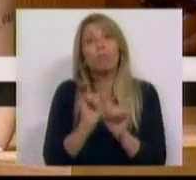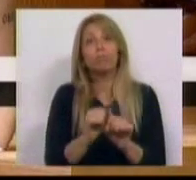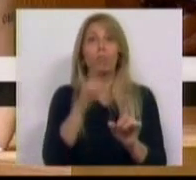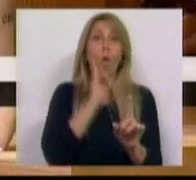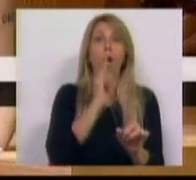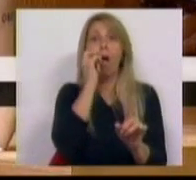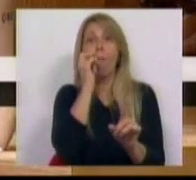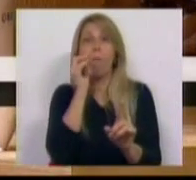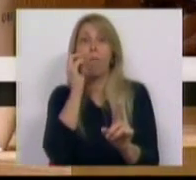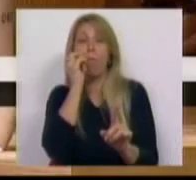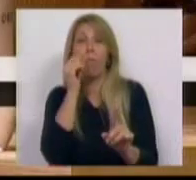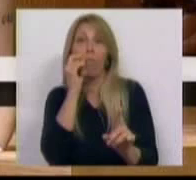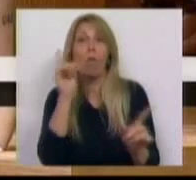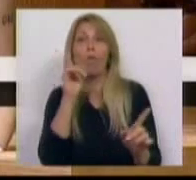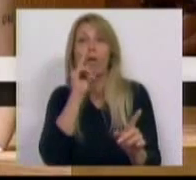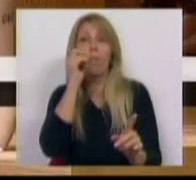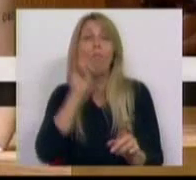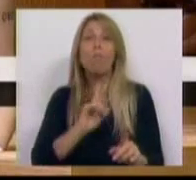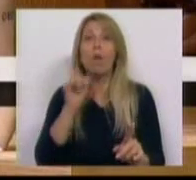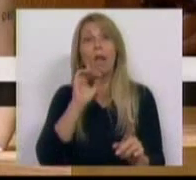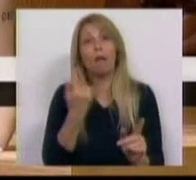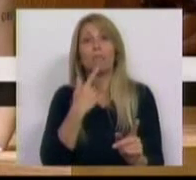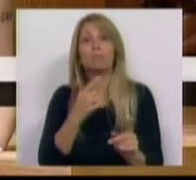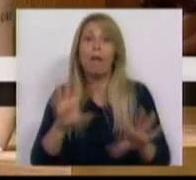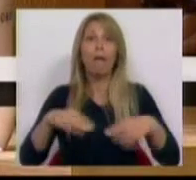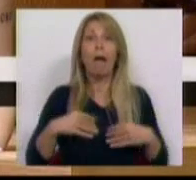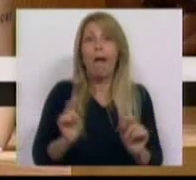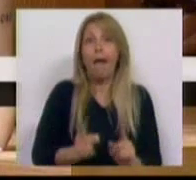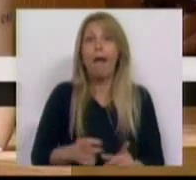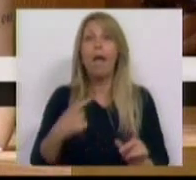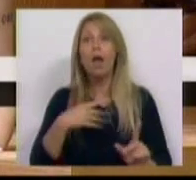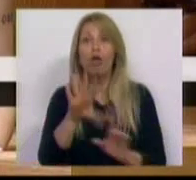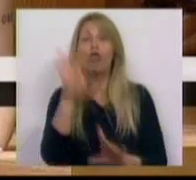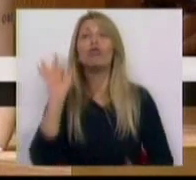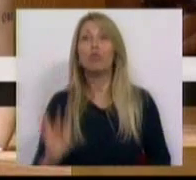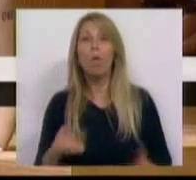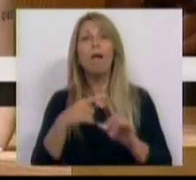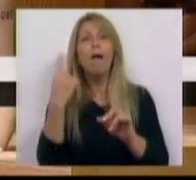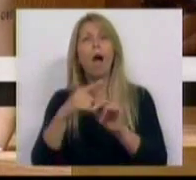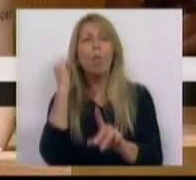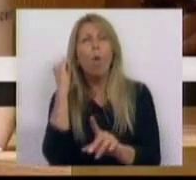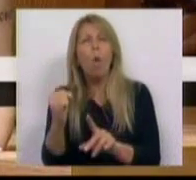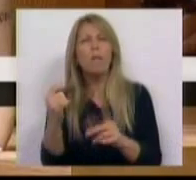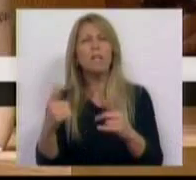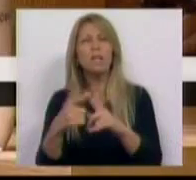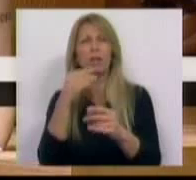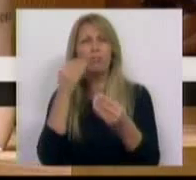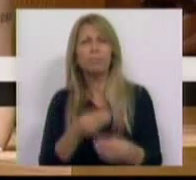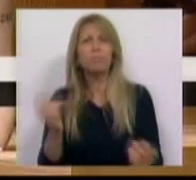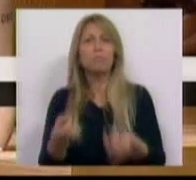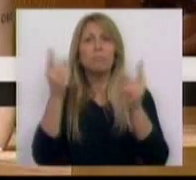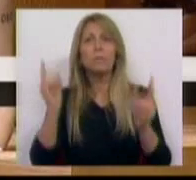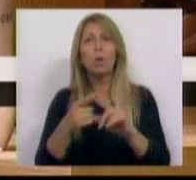acrescentada aos artigos relativos ao homicídio qualificado e ofensas à integridade física qualificadas, estabelecendo-se a especial